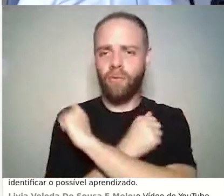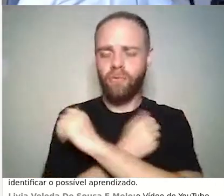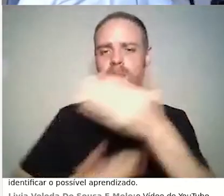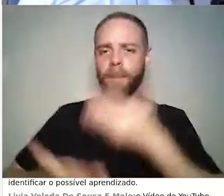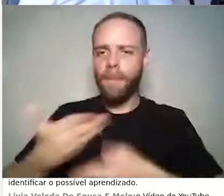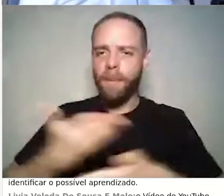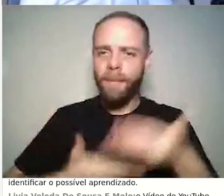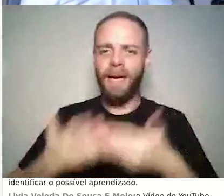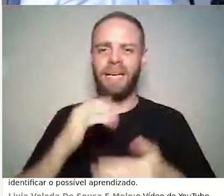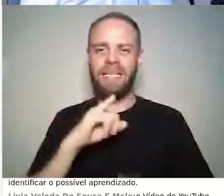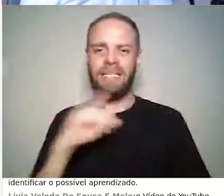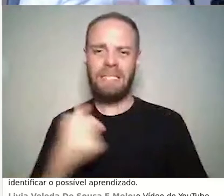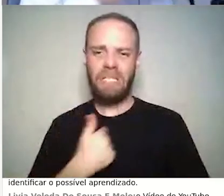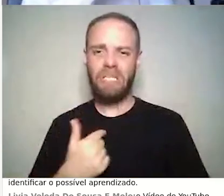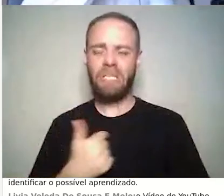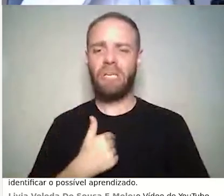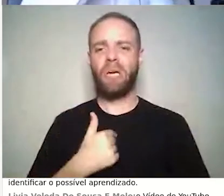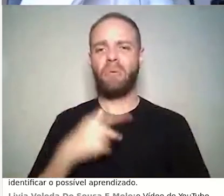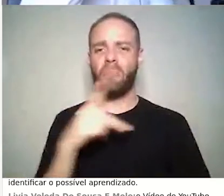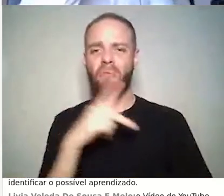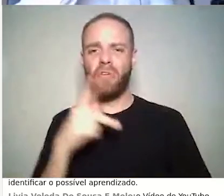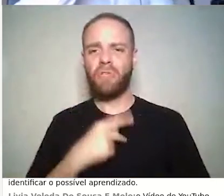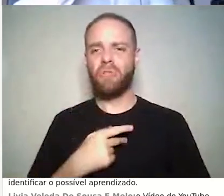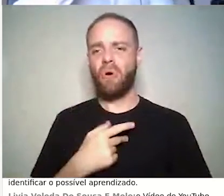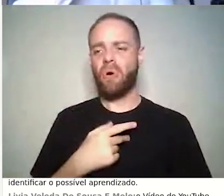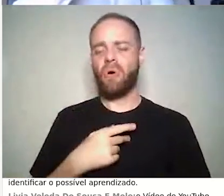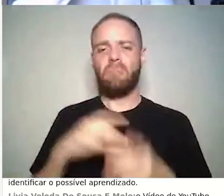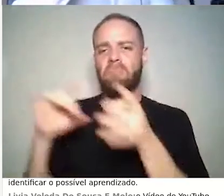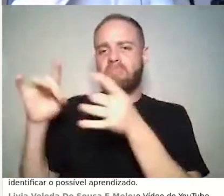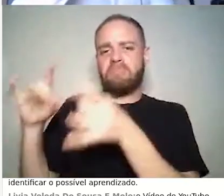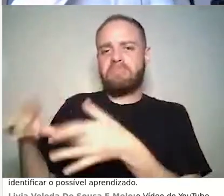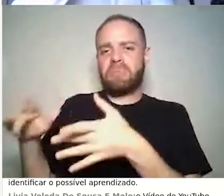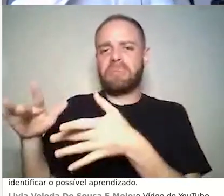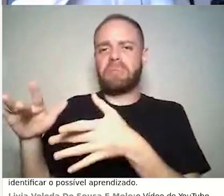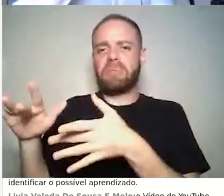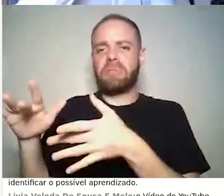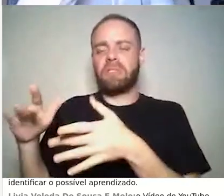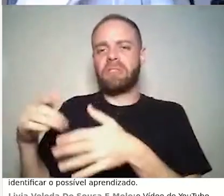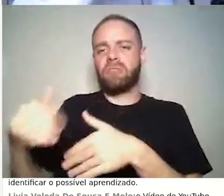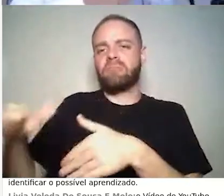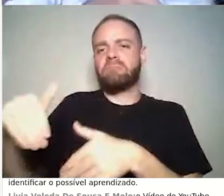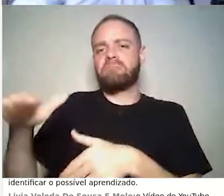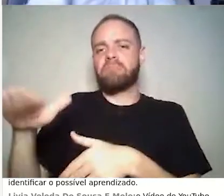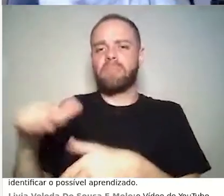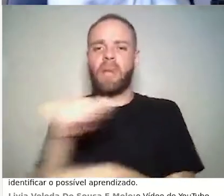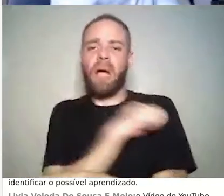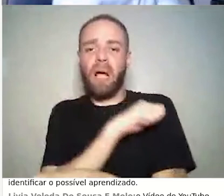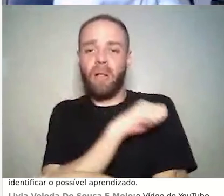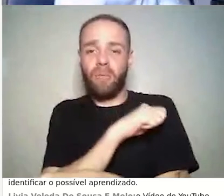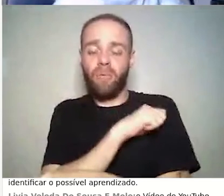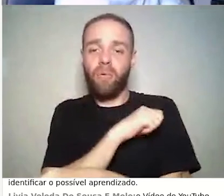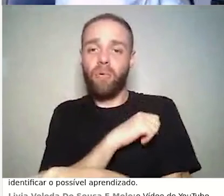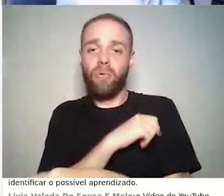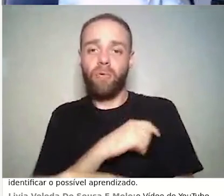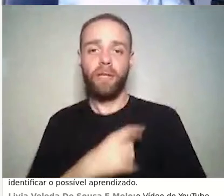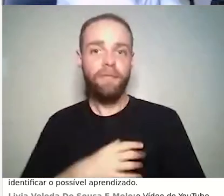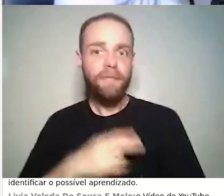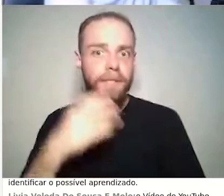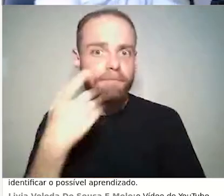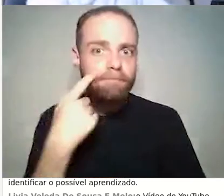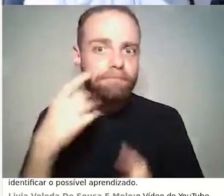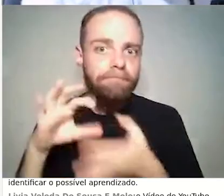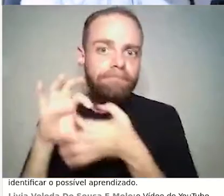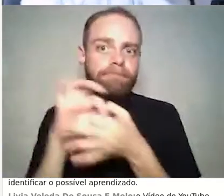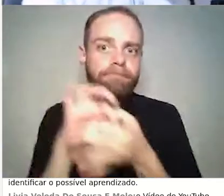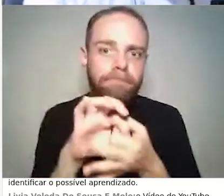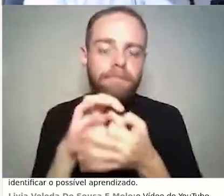deixa muito na mão do aluno, né? E não põe esse fogo, não gera essa faísca, né?